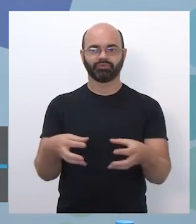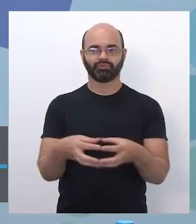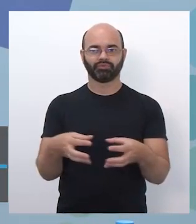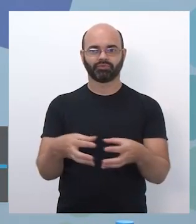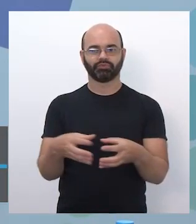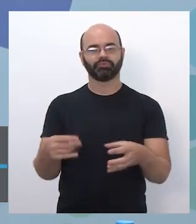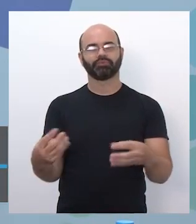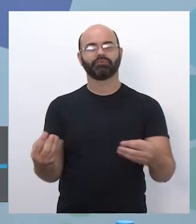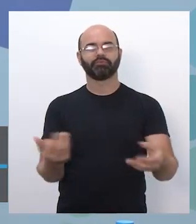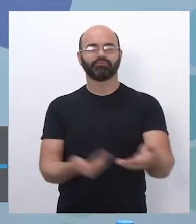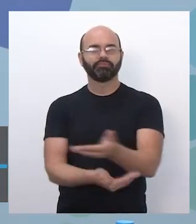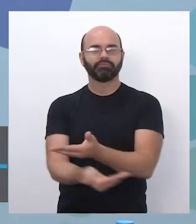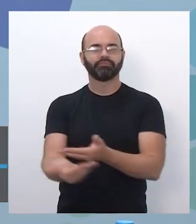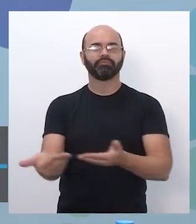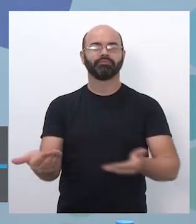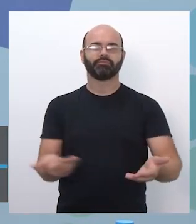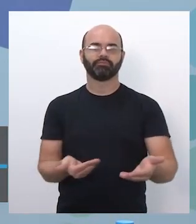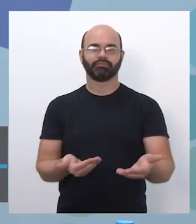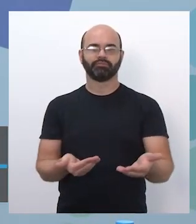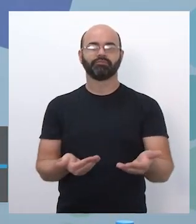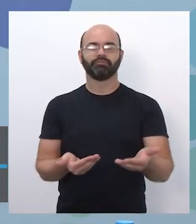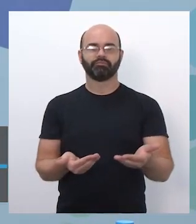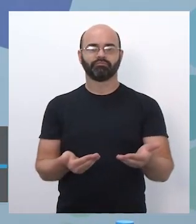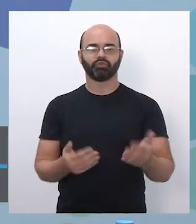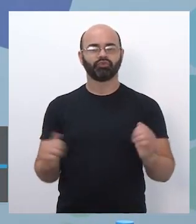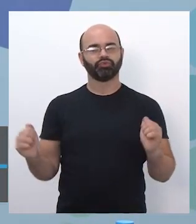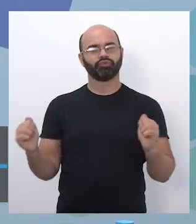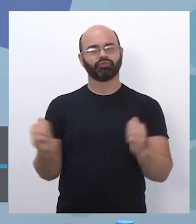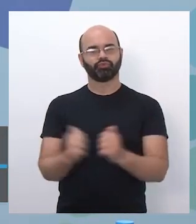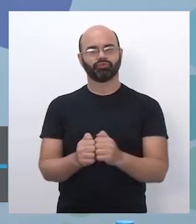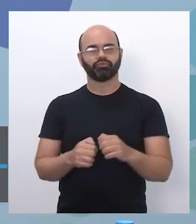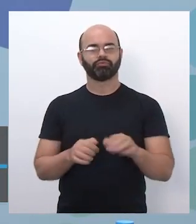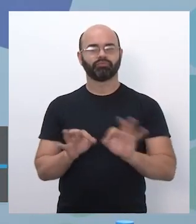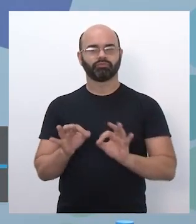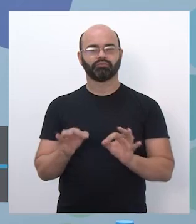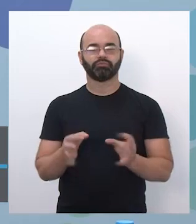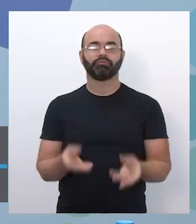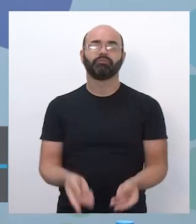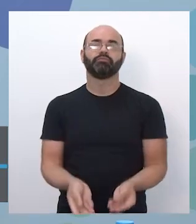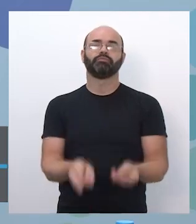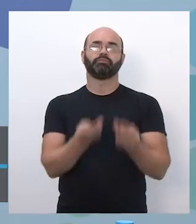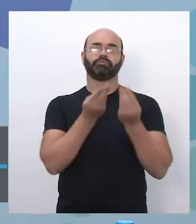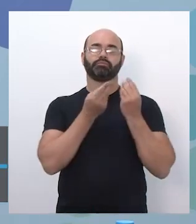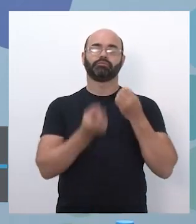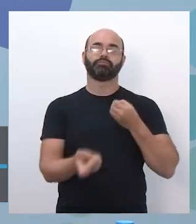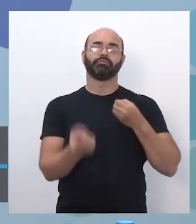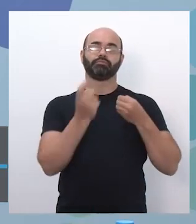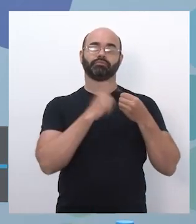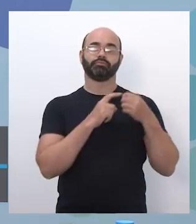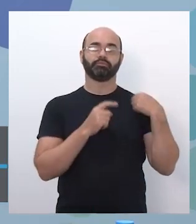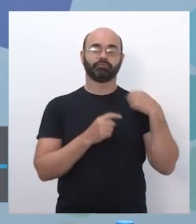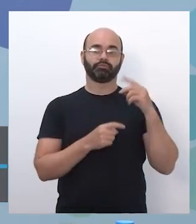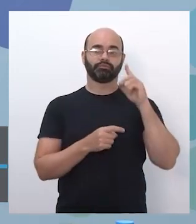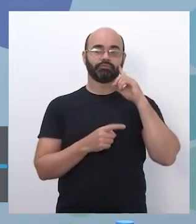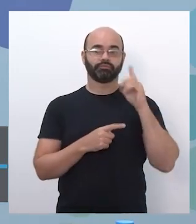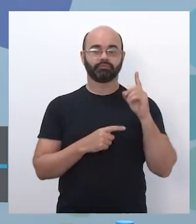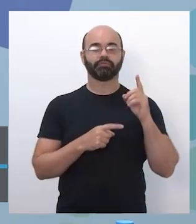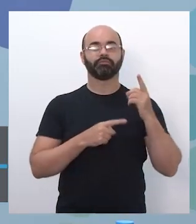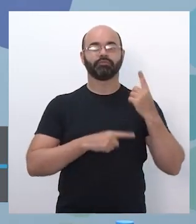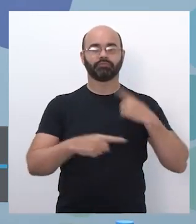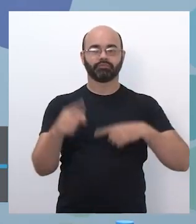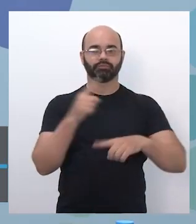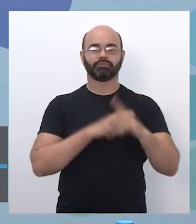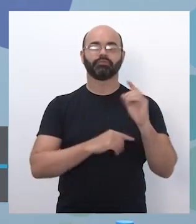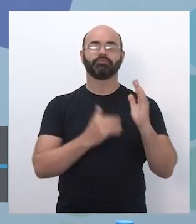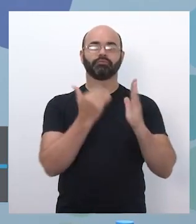articularem e construírem isso juntos para devolver, para que isso vire algo sistematizado que possa